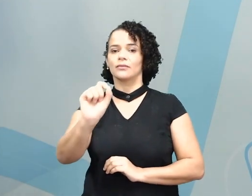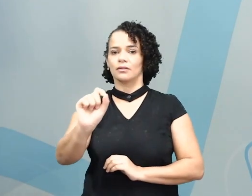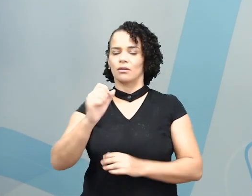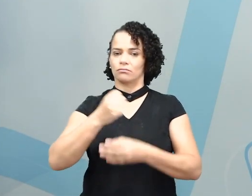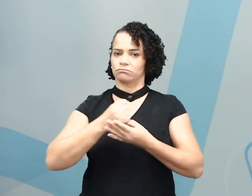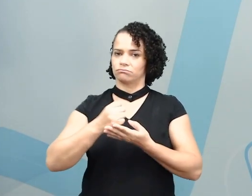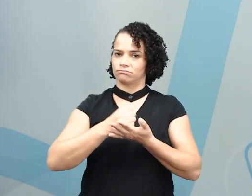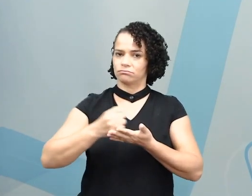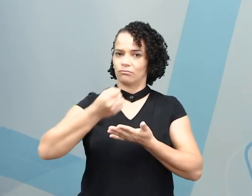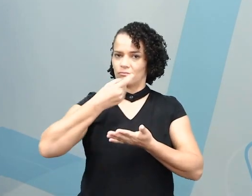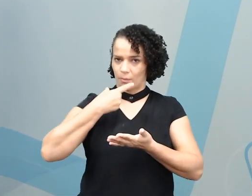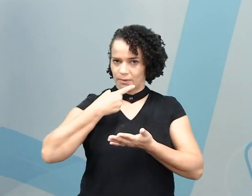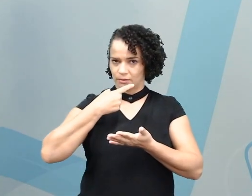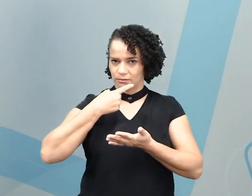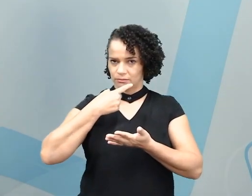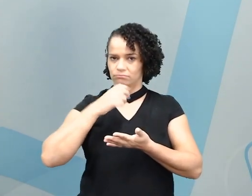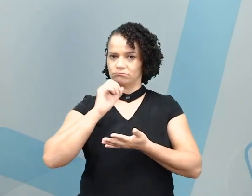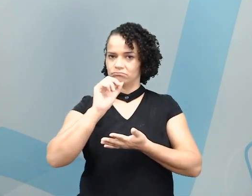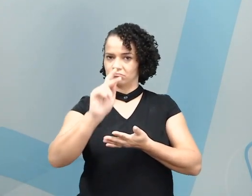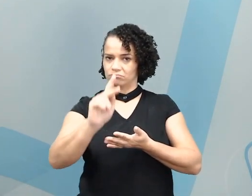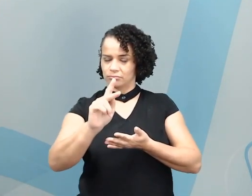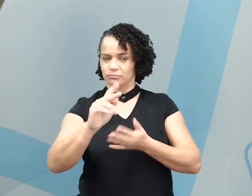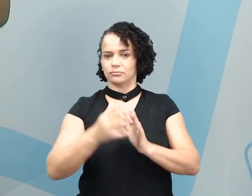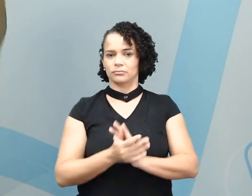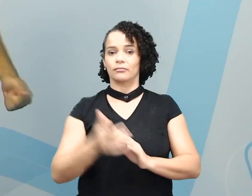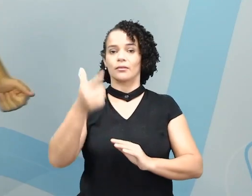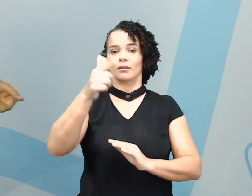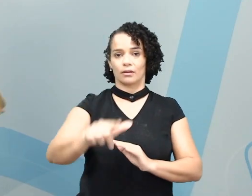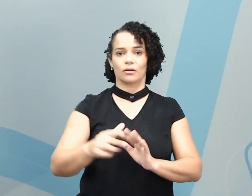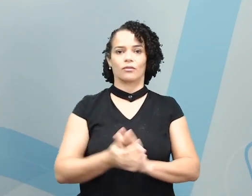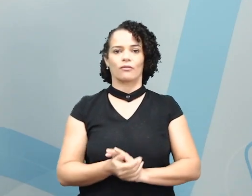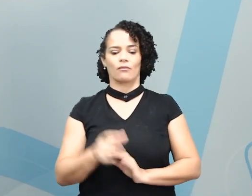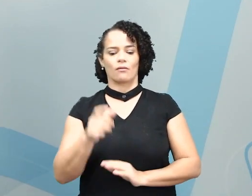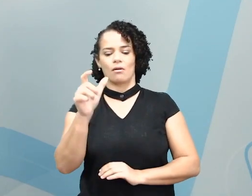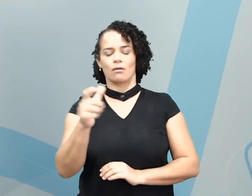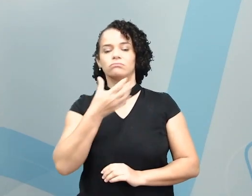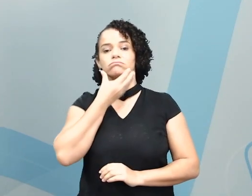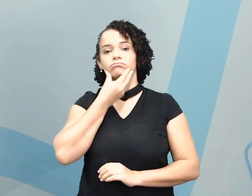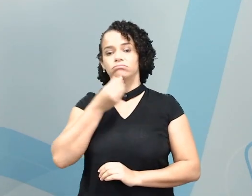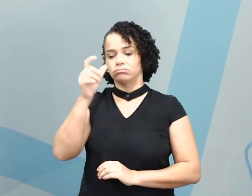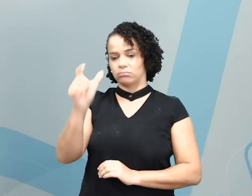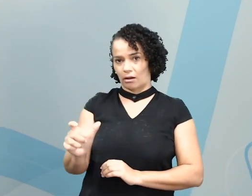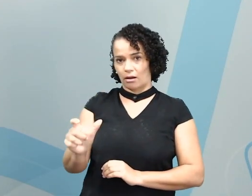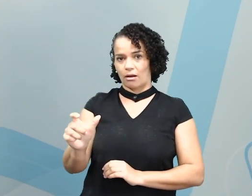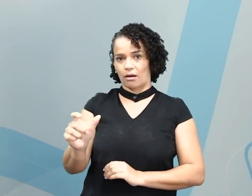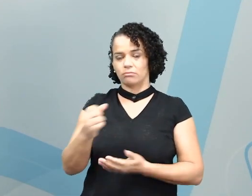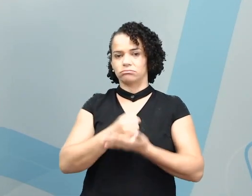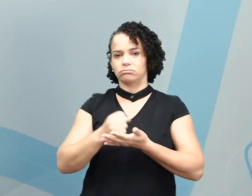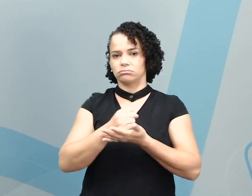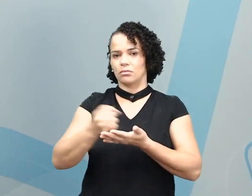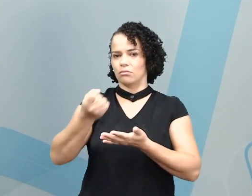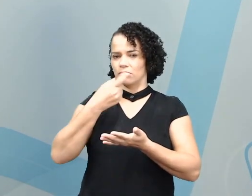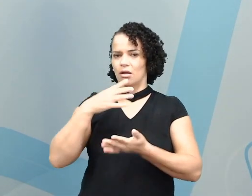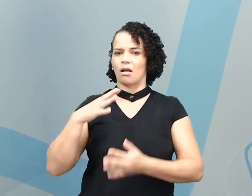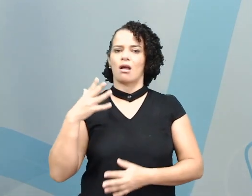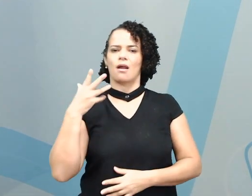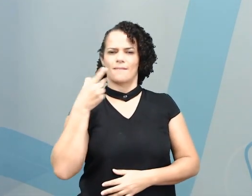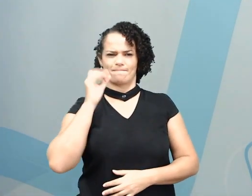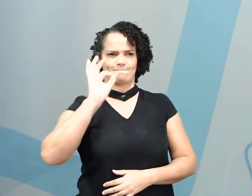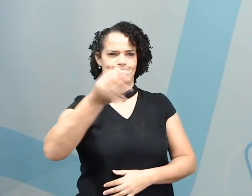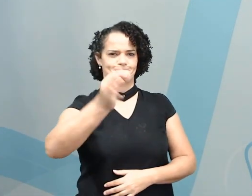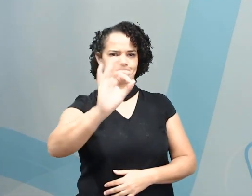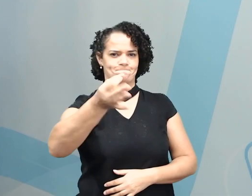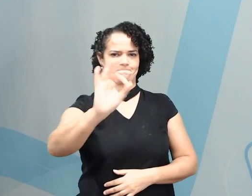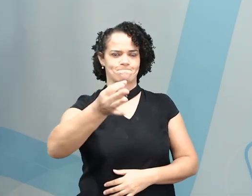He is a pharmacist. Repitam comigo. He is a pharmacist. Perfeito!